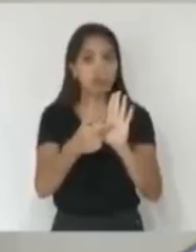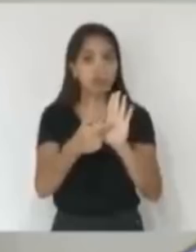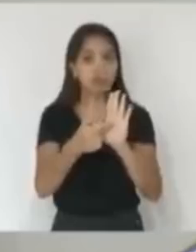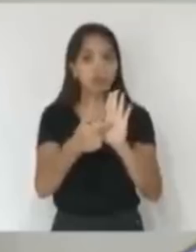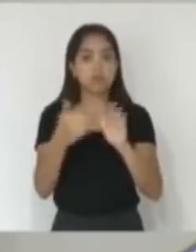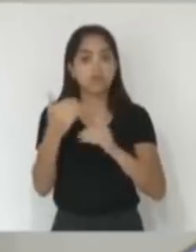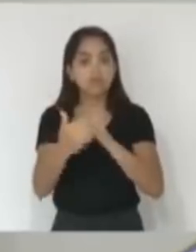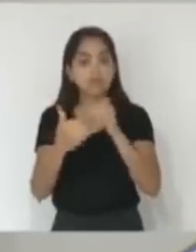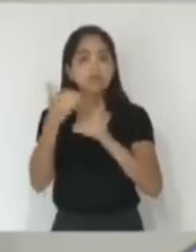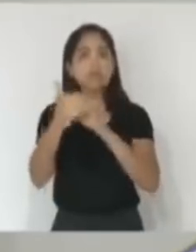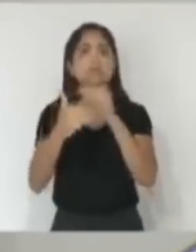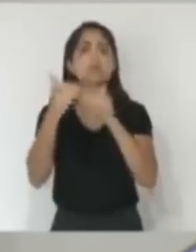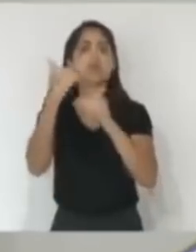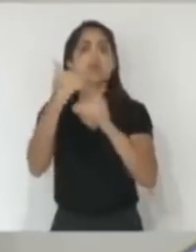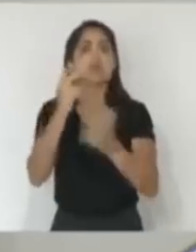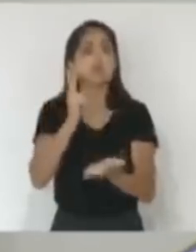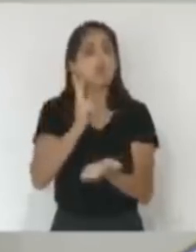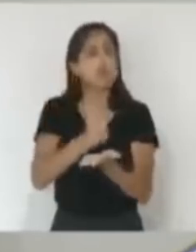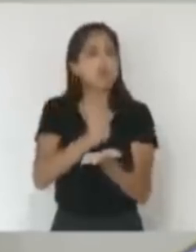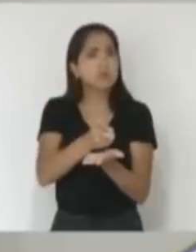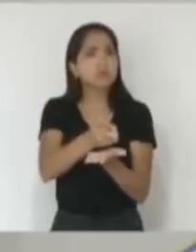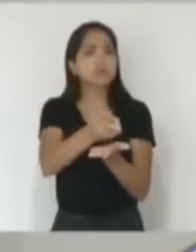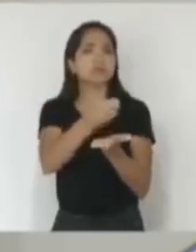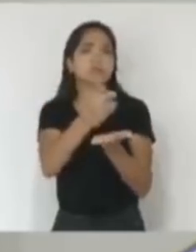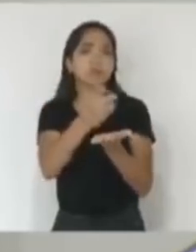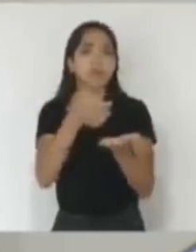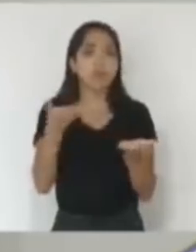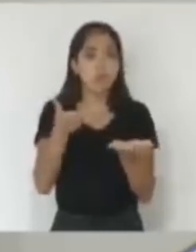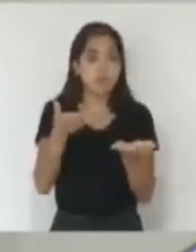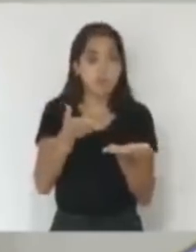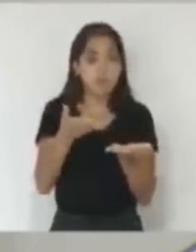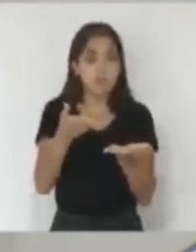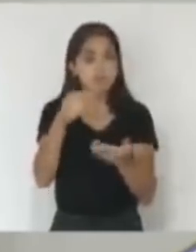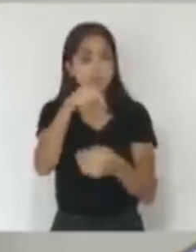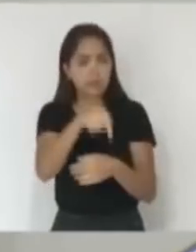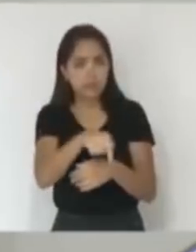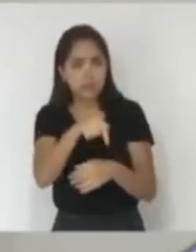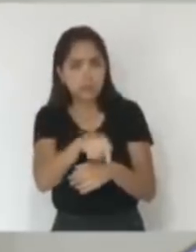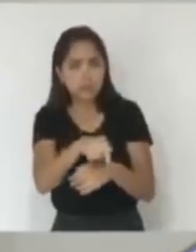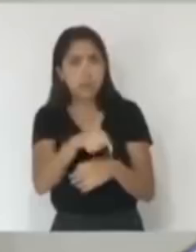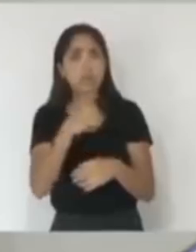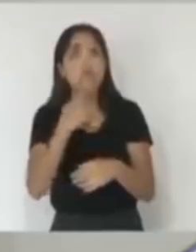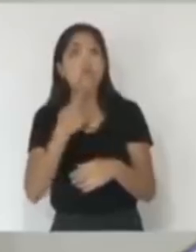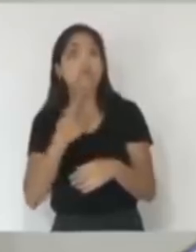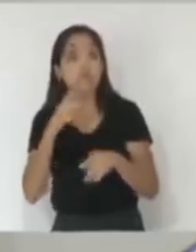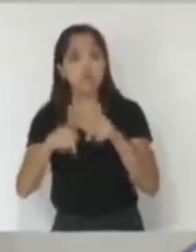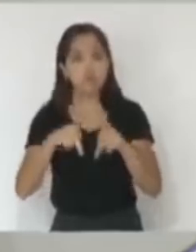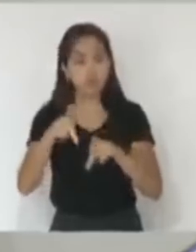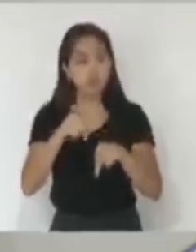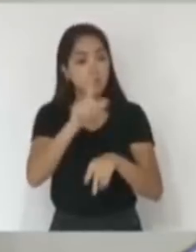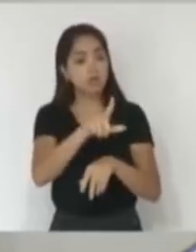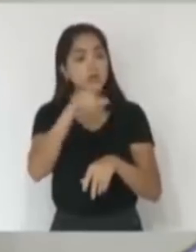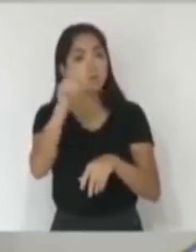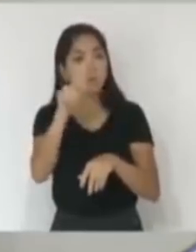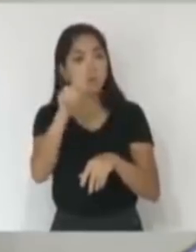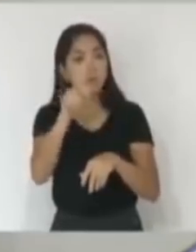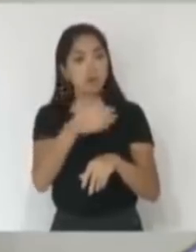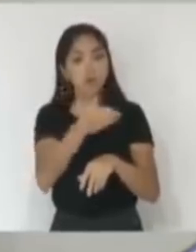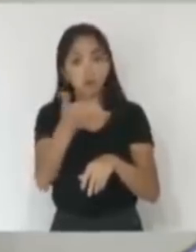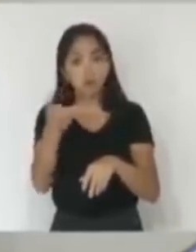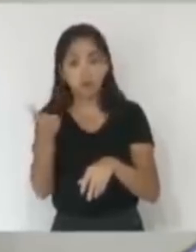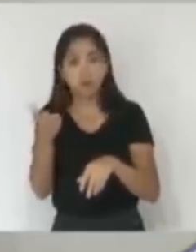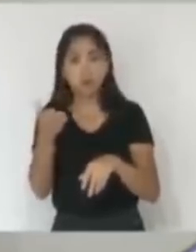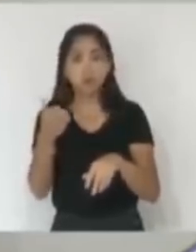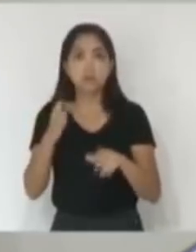conservadorismo no Estado. Então, nós não estamos aqui por acaso, mas porque a vontade popular nos quis colocar aqui, deputados do